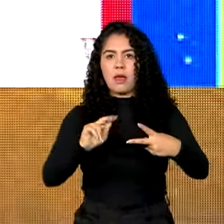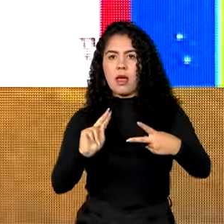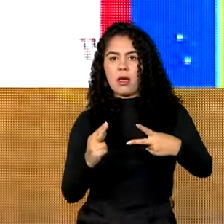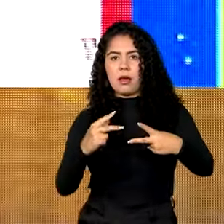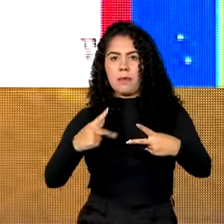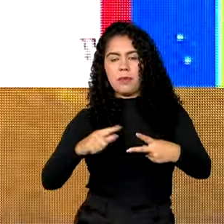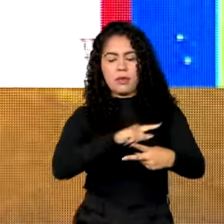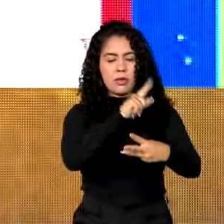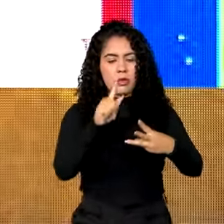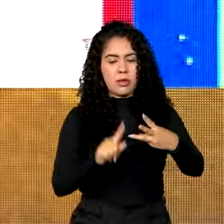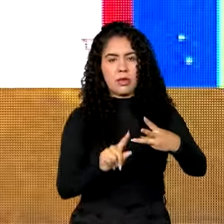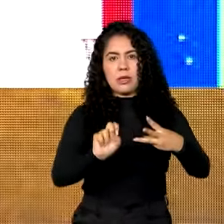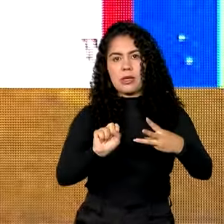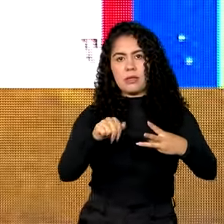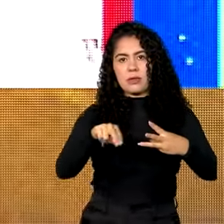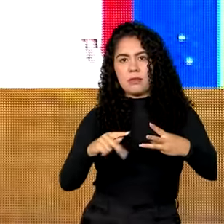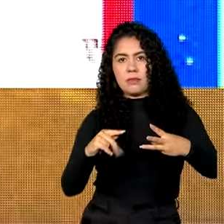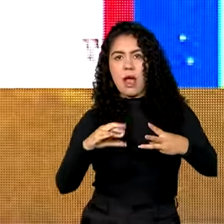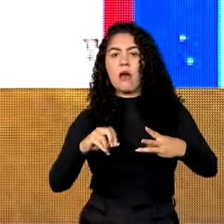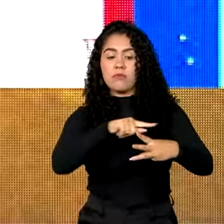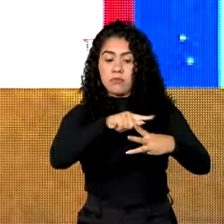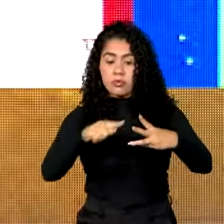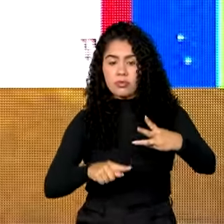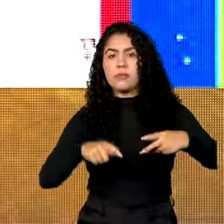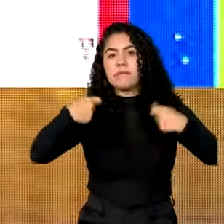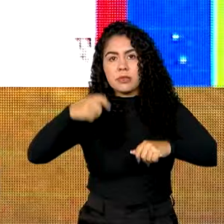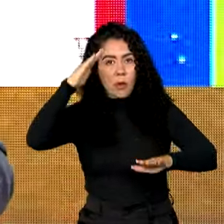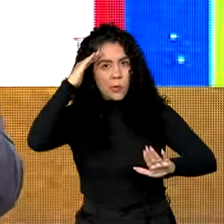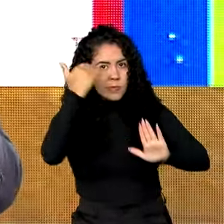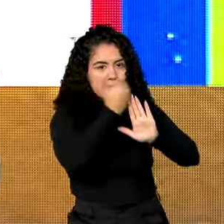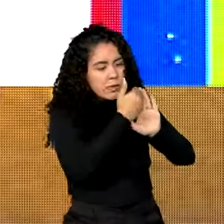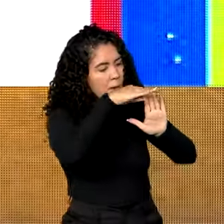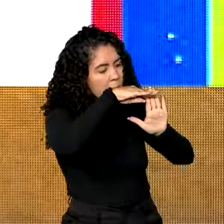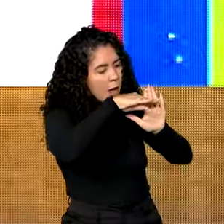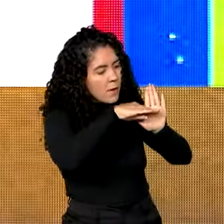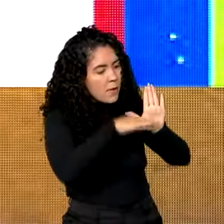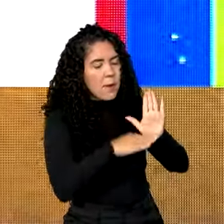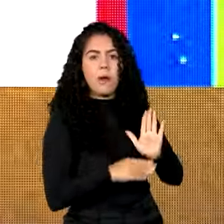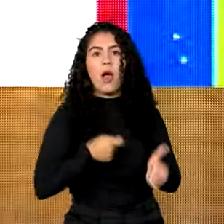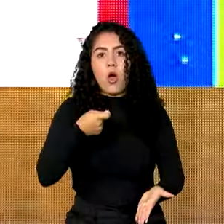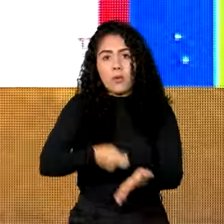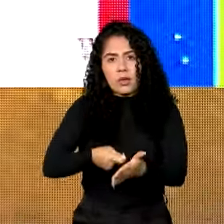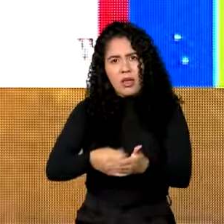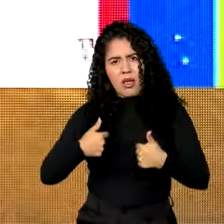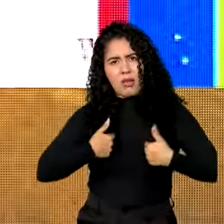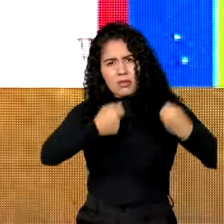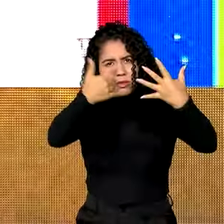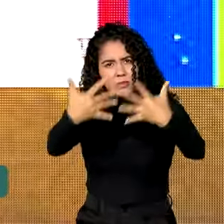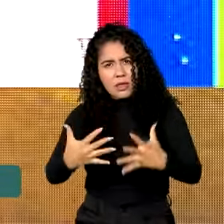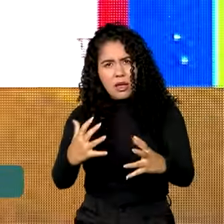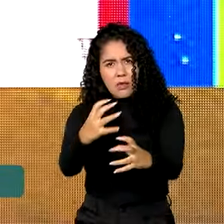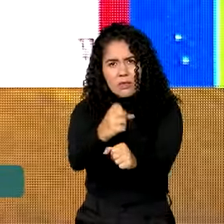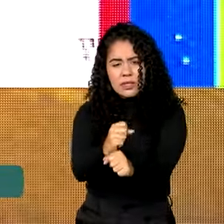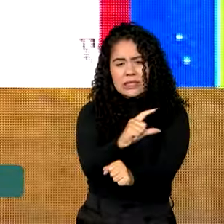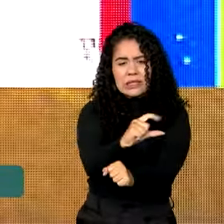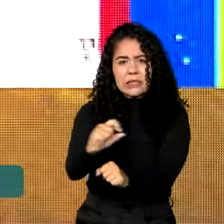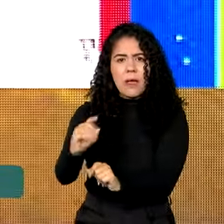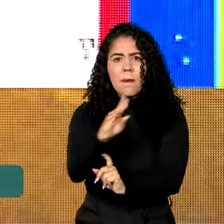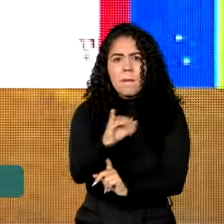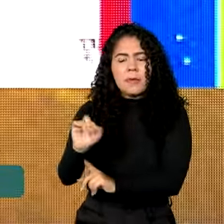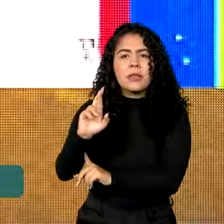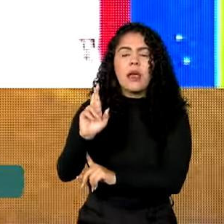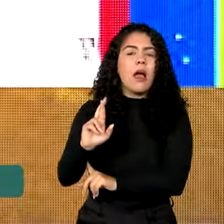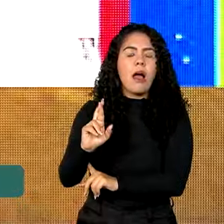efetivamente com todas as suas obrigações. Eu falei aqui de 100 bilhões. Efetivamente, nos próximos